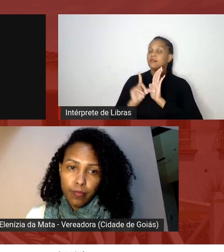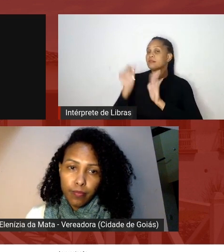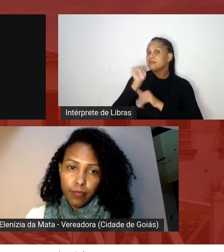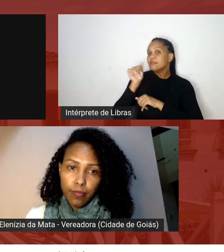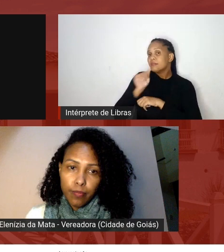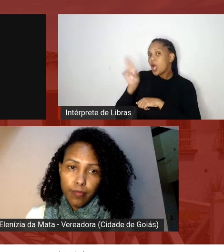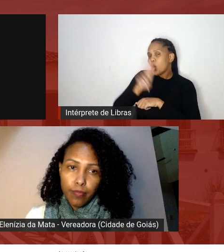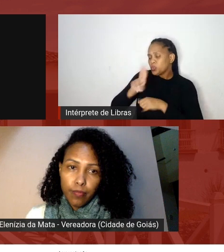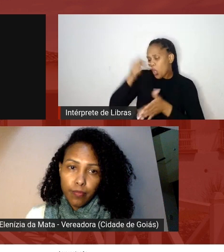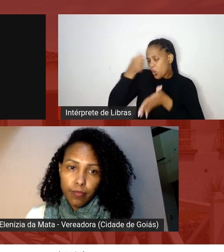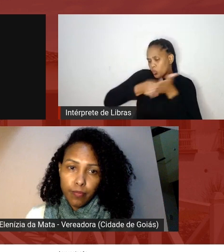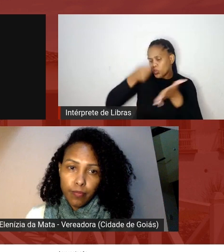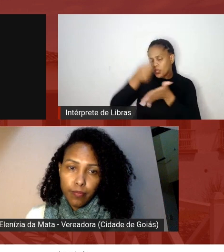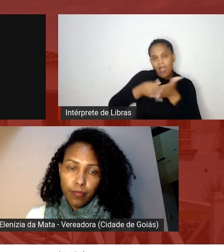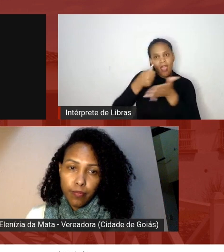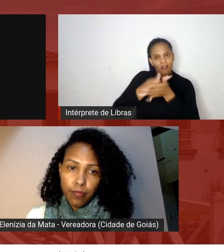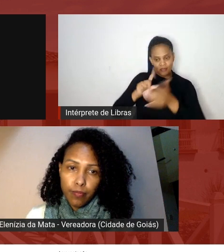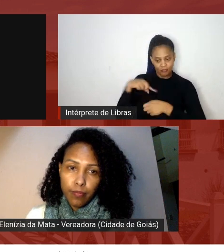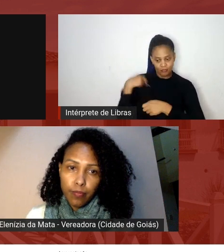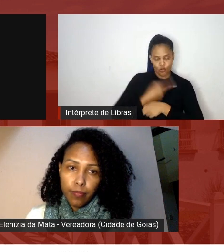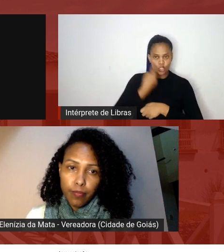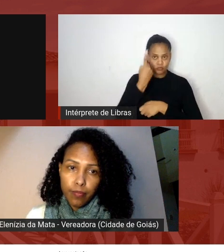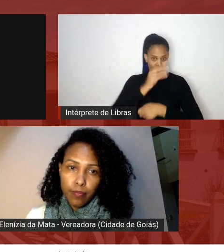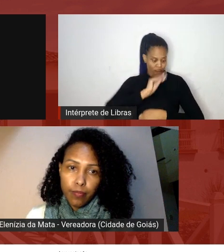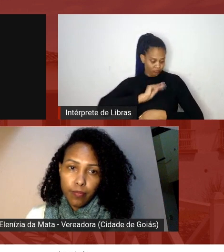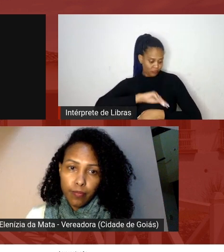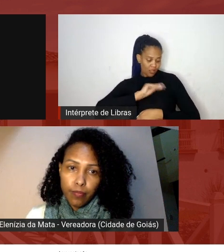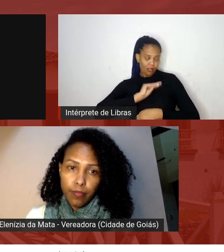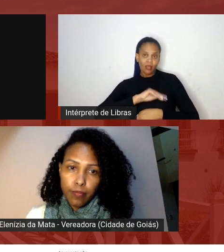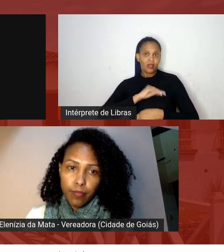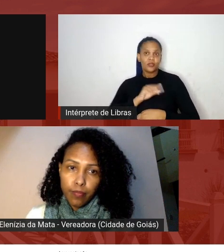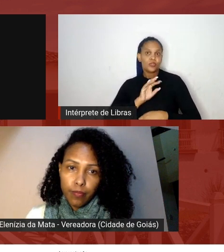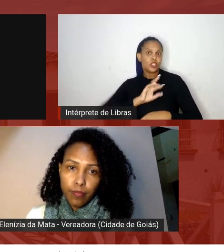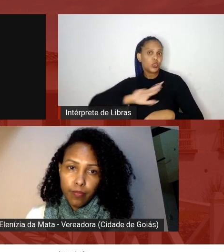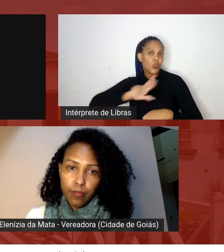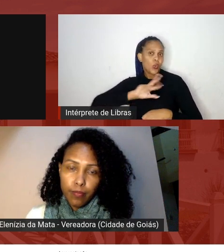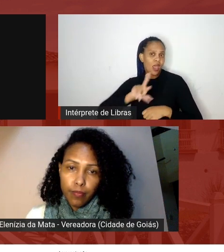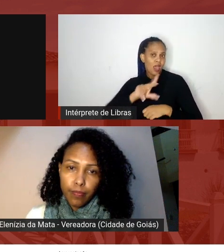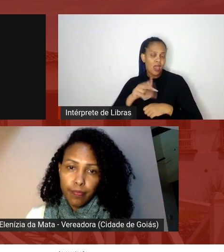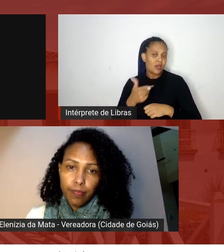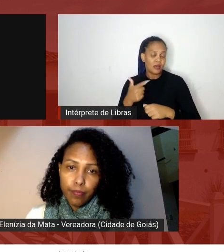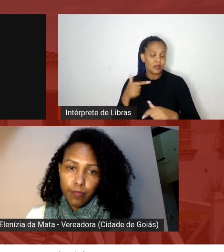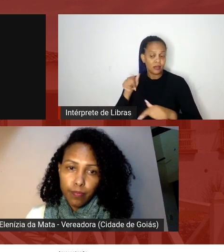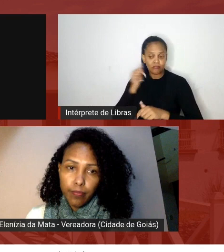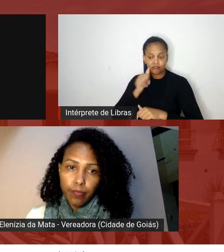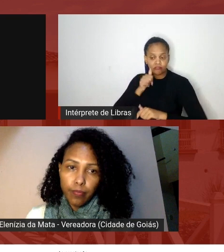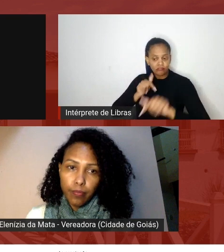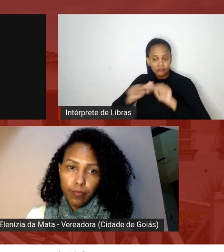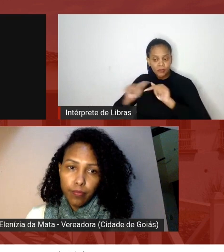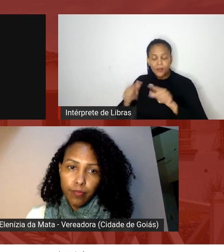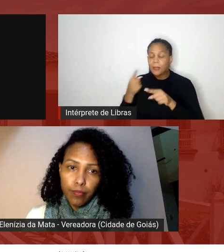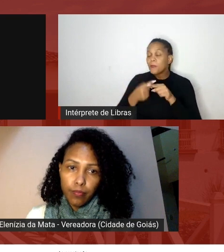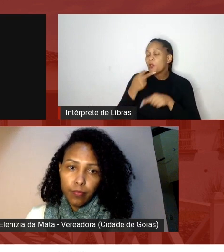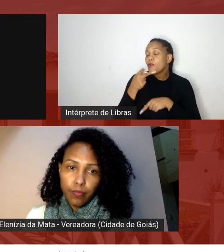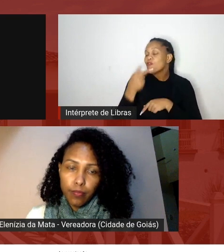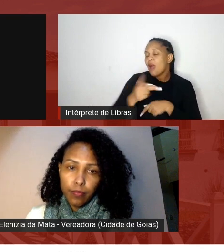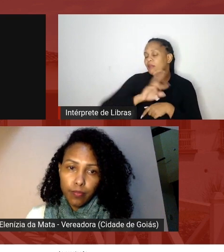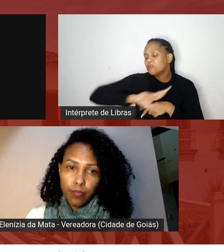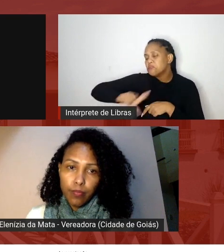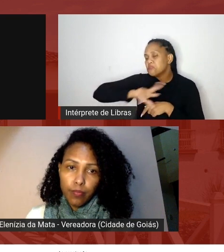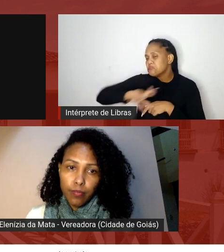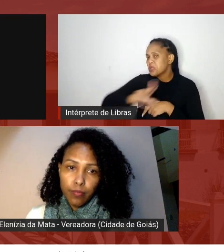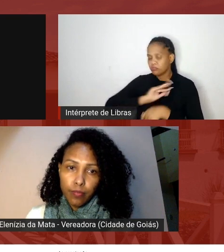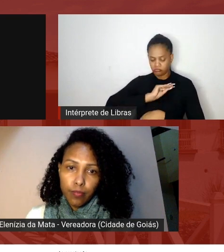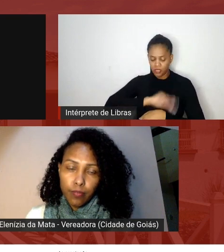nós por um salário que não era compatível a função que ela exercia por que eu falo não compatível porque a